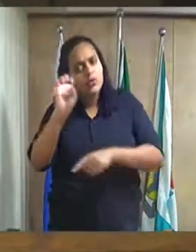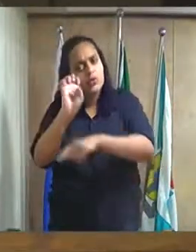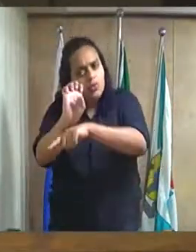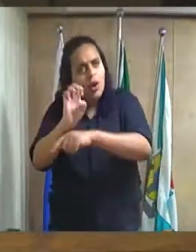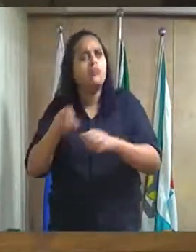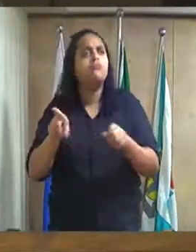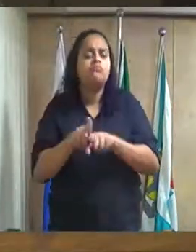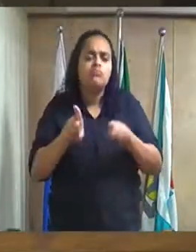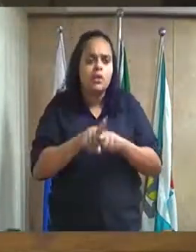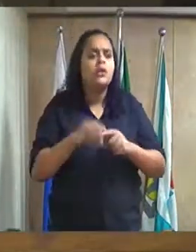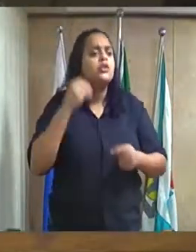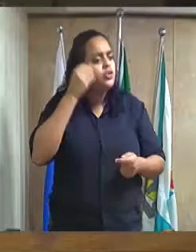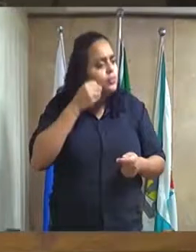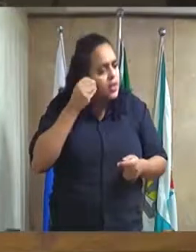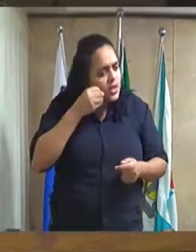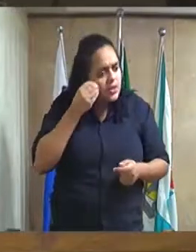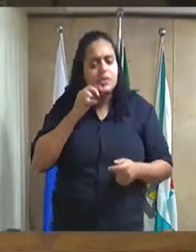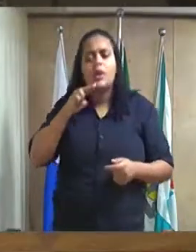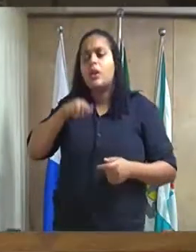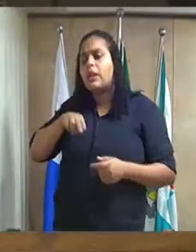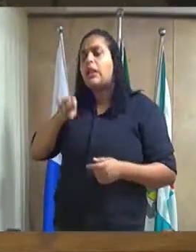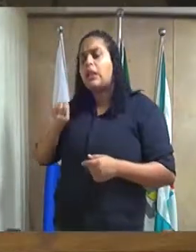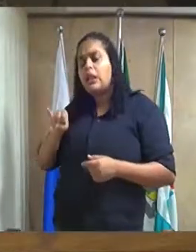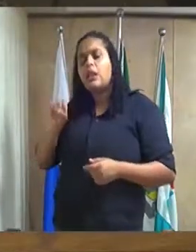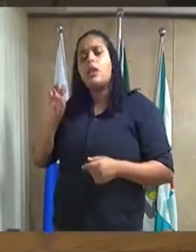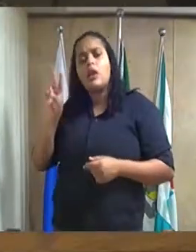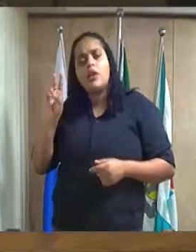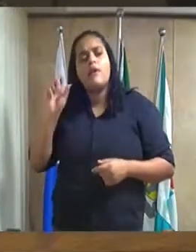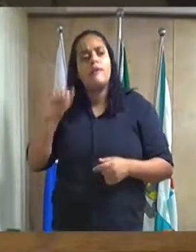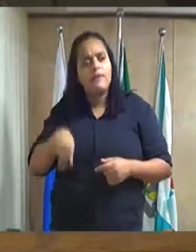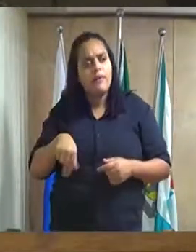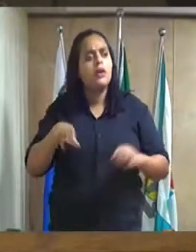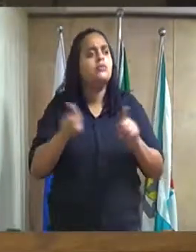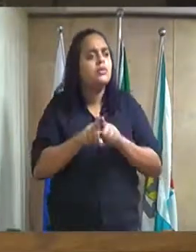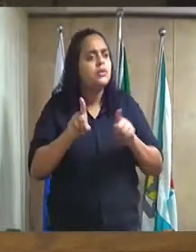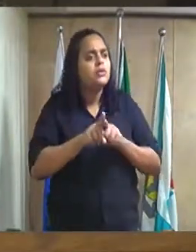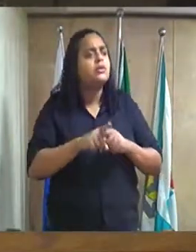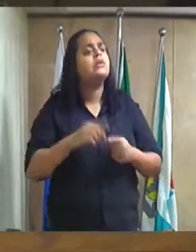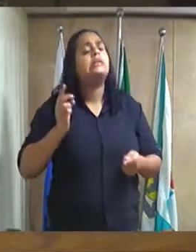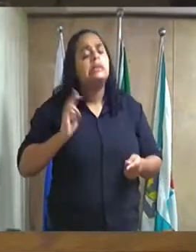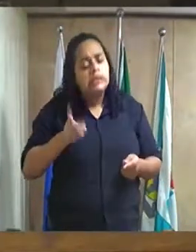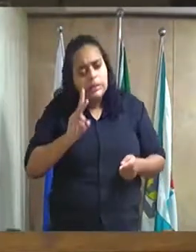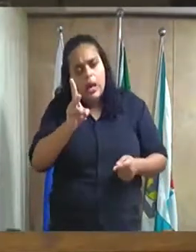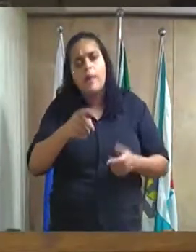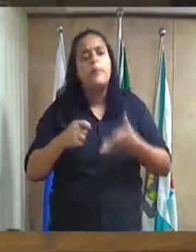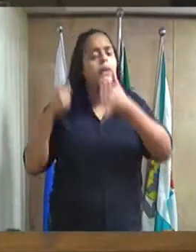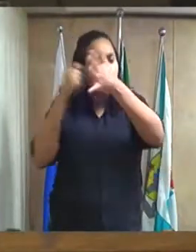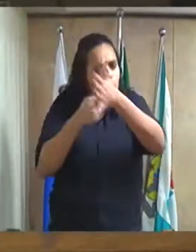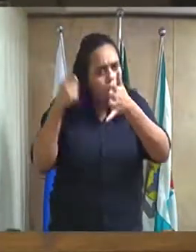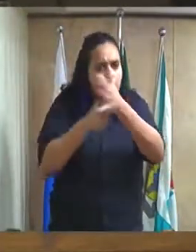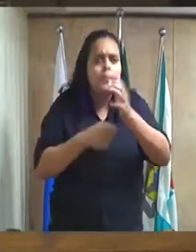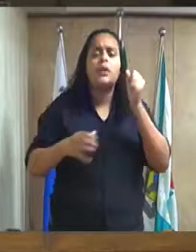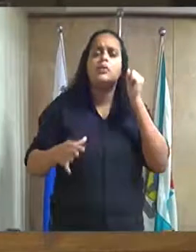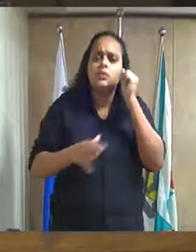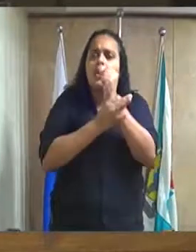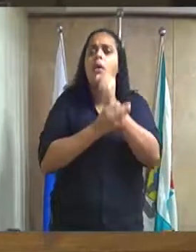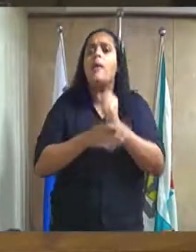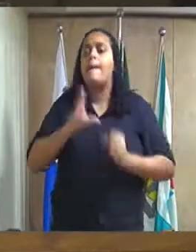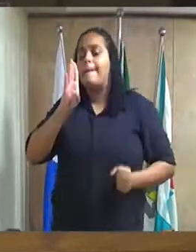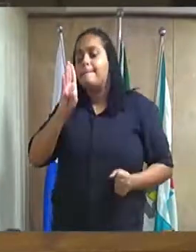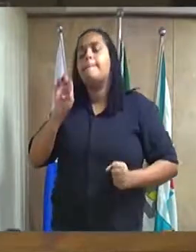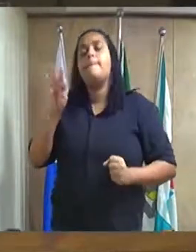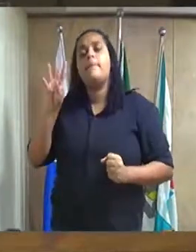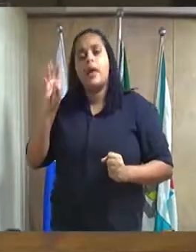a voz do experiente Nivan, ouvindo o meu brilhante companheiro que sempre luta pela segurança, Beto Gabriel,